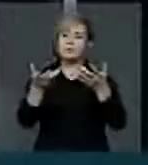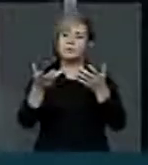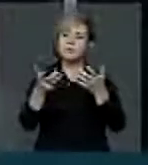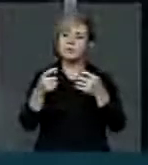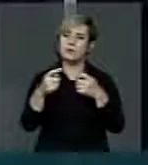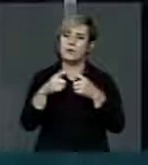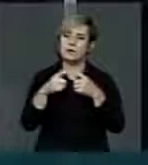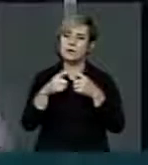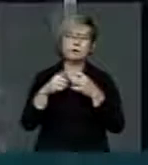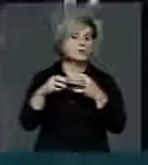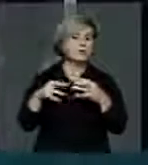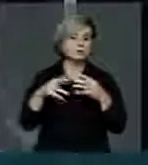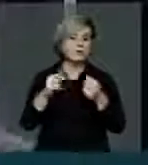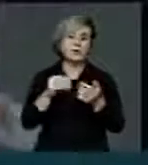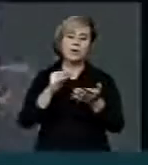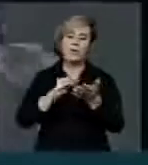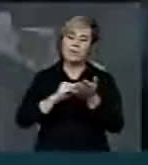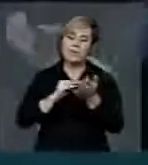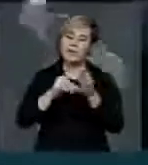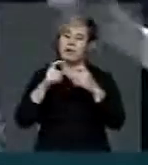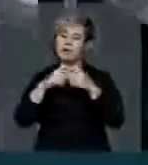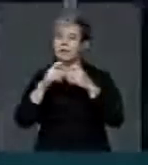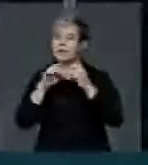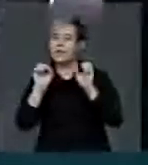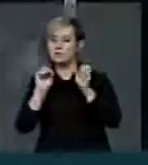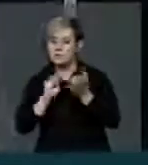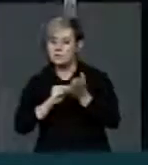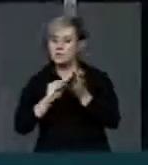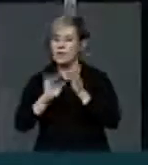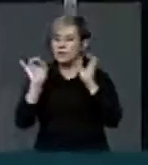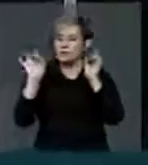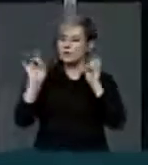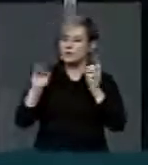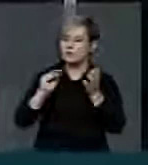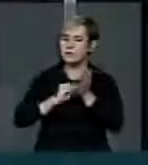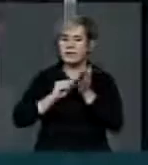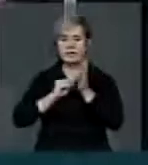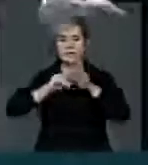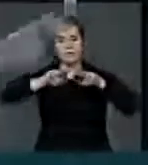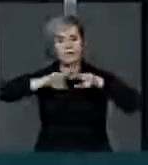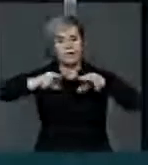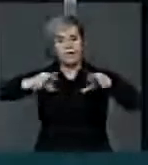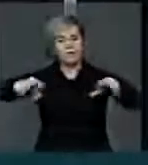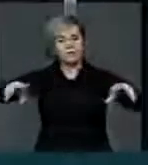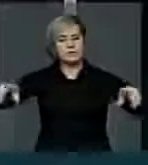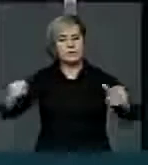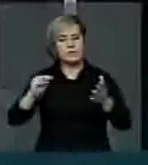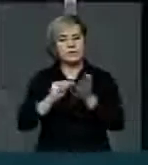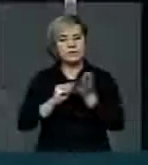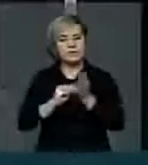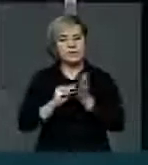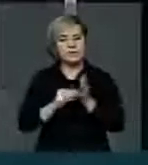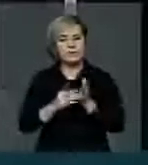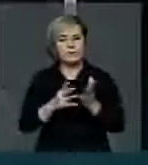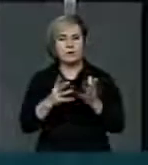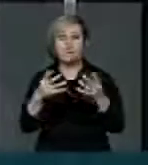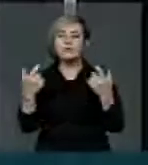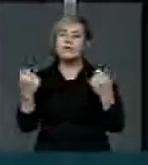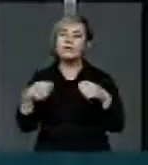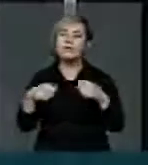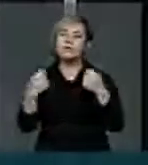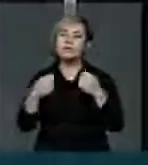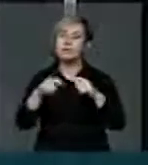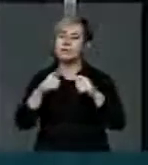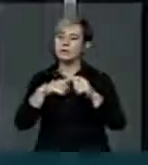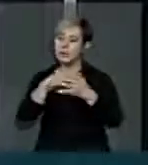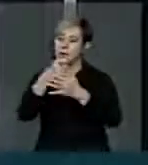Está faltando médico. Falta especialista, falta neurologista, neurocirurgião, pediatra, falta ortopedista. Mas precisa ser